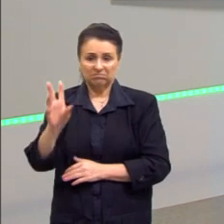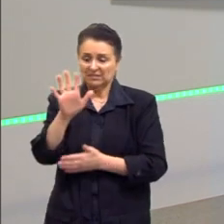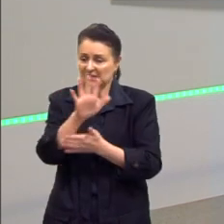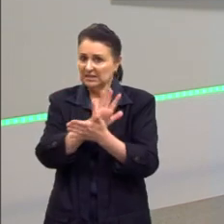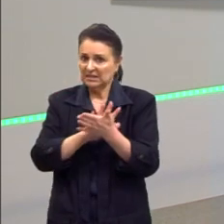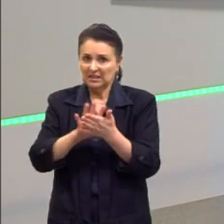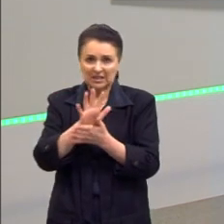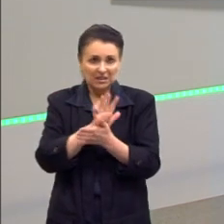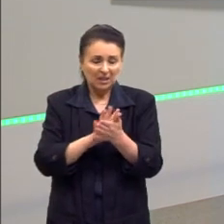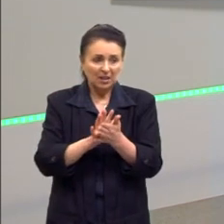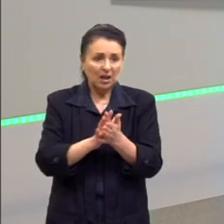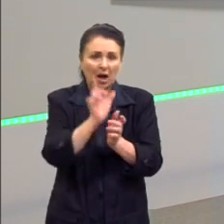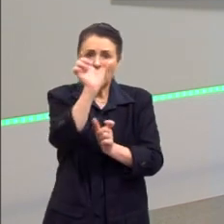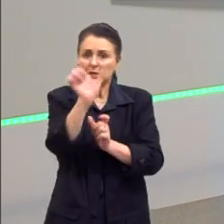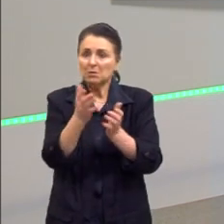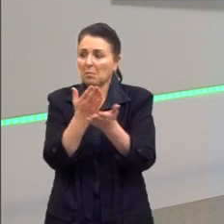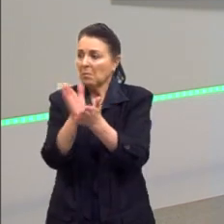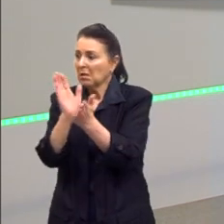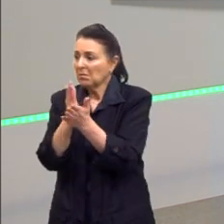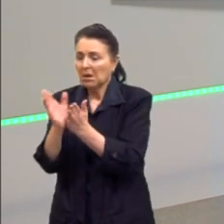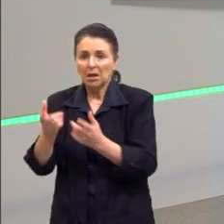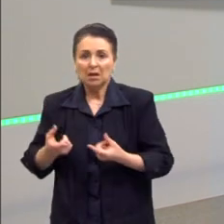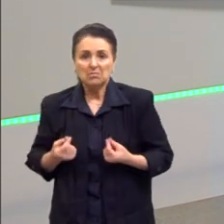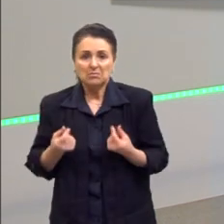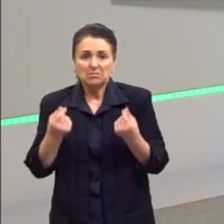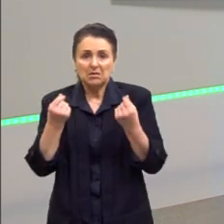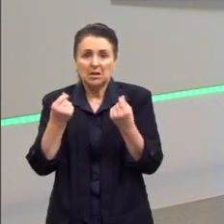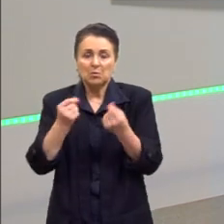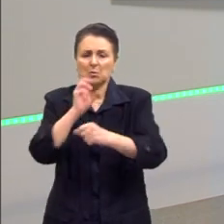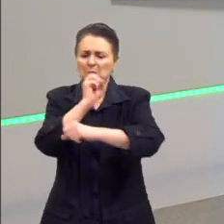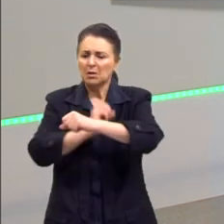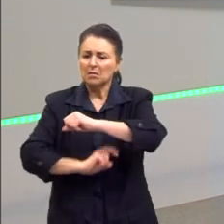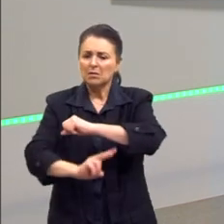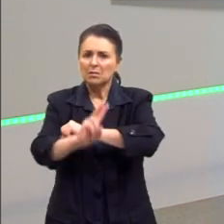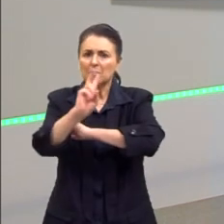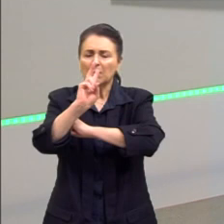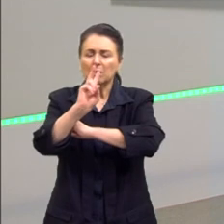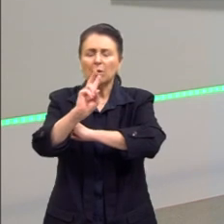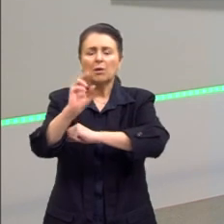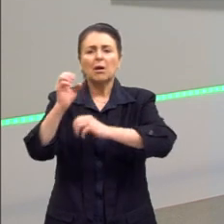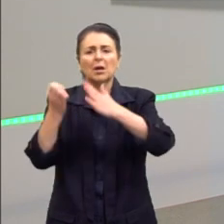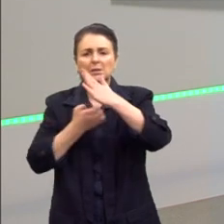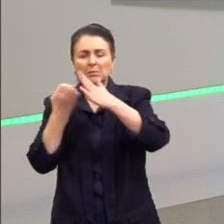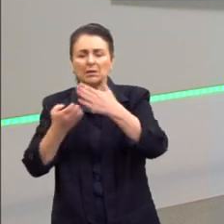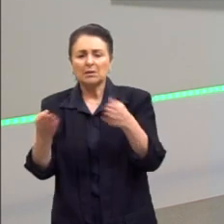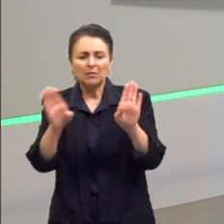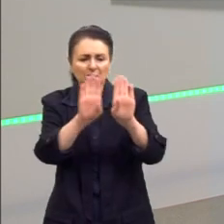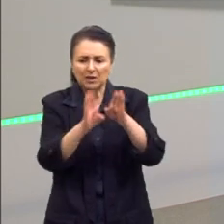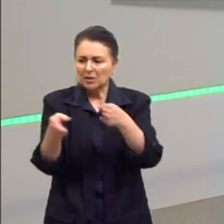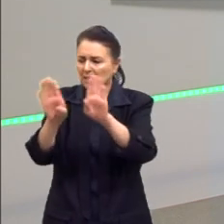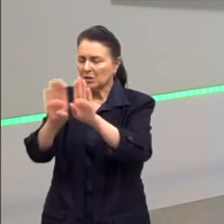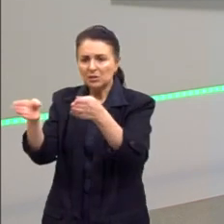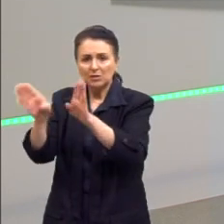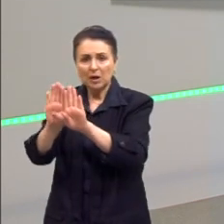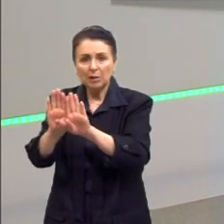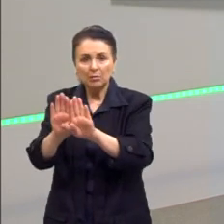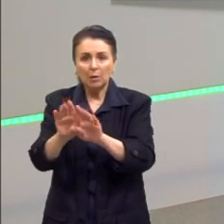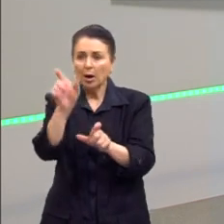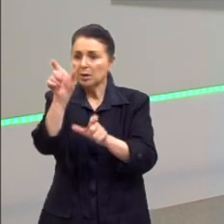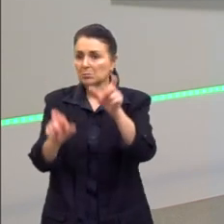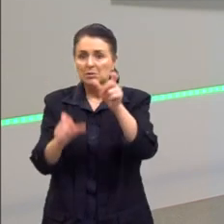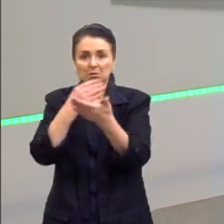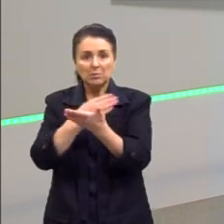perdeu sua fortuna, perdeu seus investimentos, empresas fecharam, faliram e muita gente perde o seu